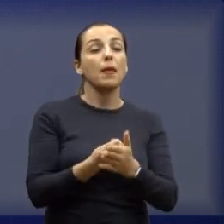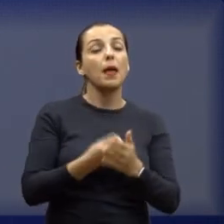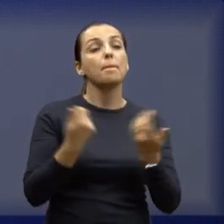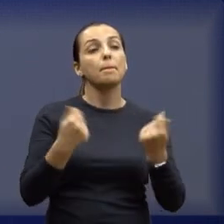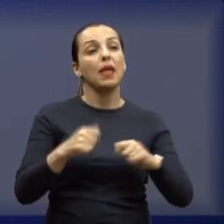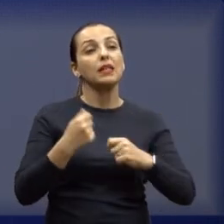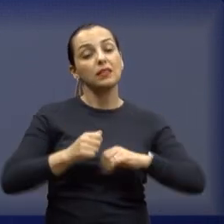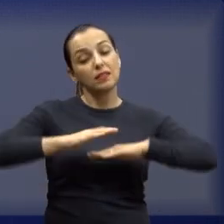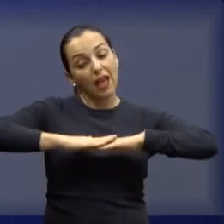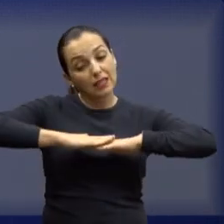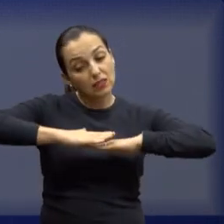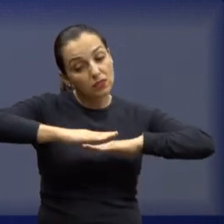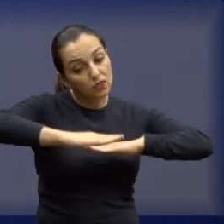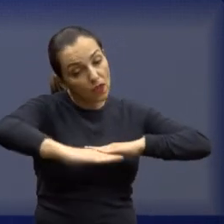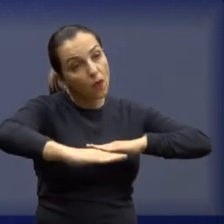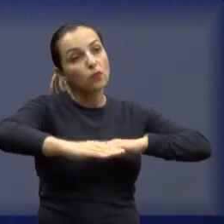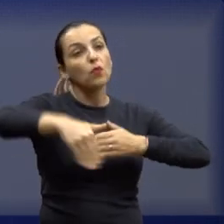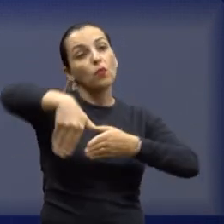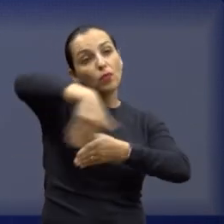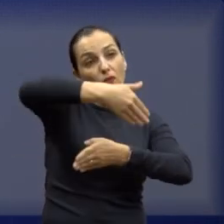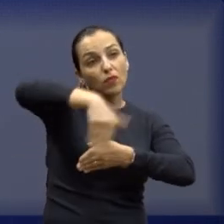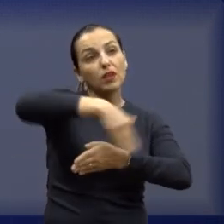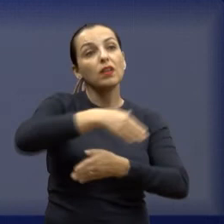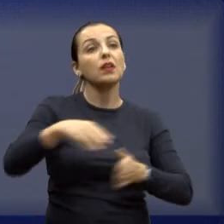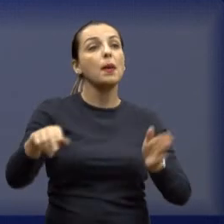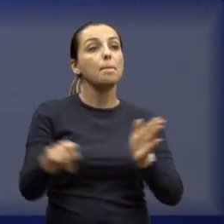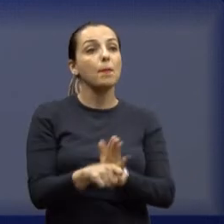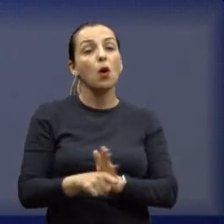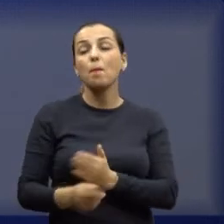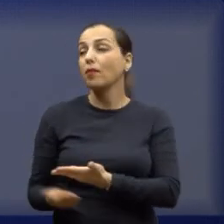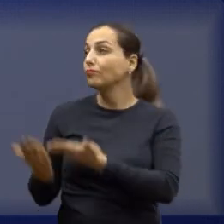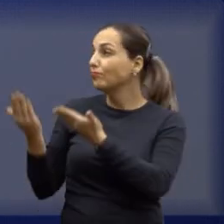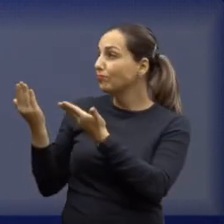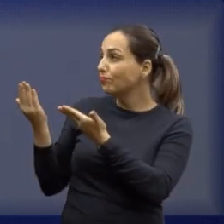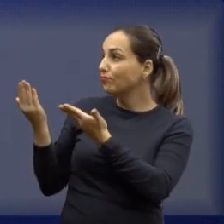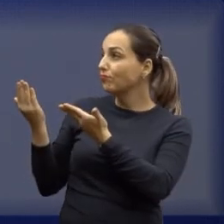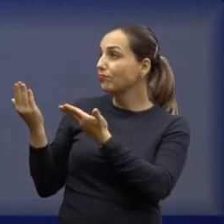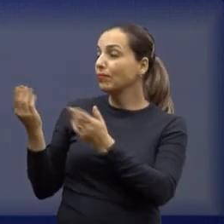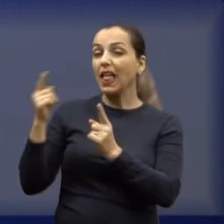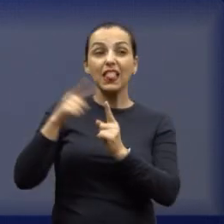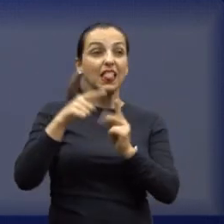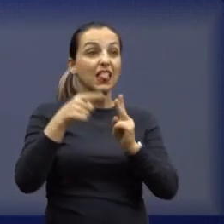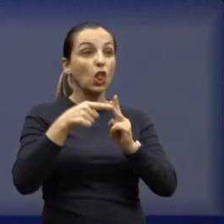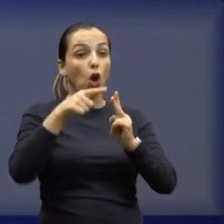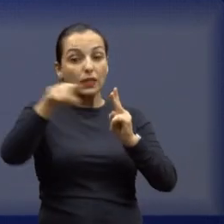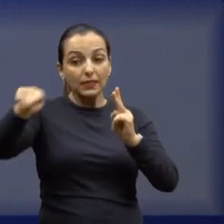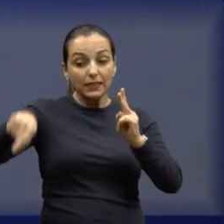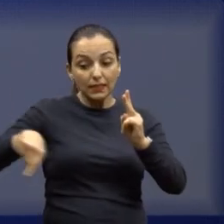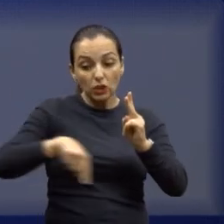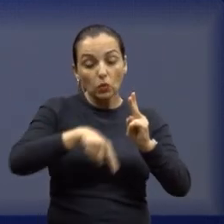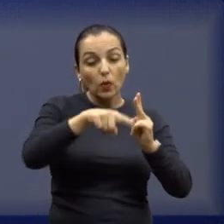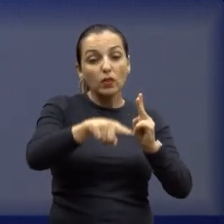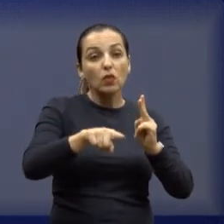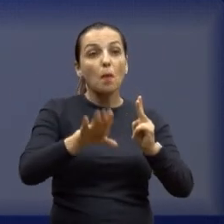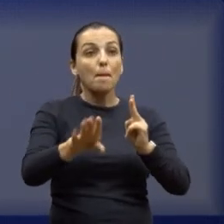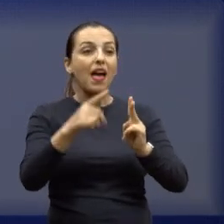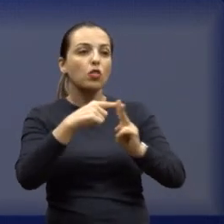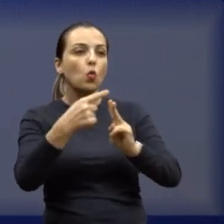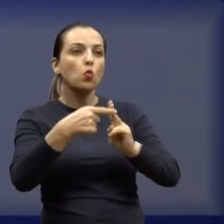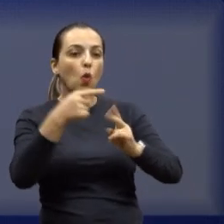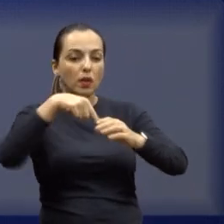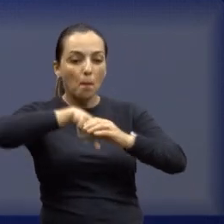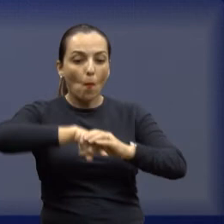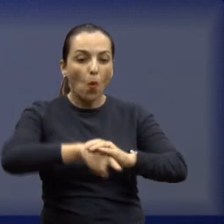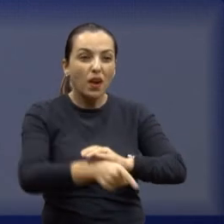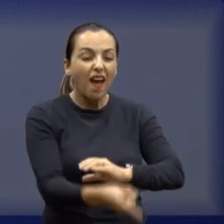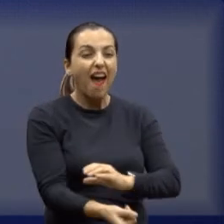urgentemente refazer o asfalto da avenida na Cifidamos. Essa avenida tem apenas dois corteirões. Mas os dois estão cheios de